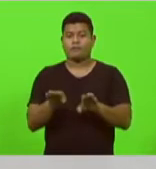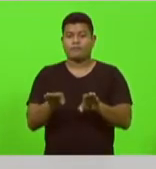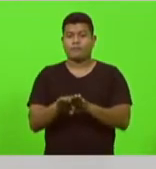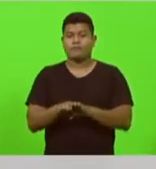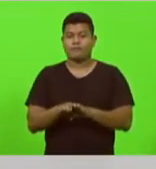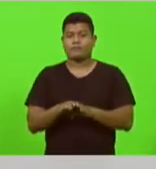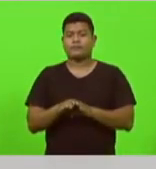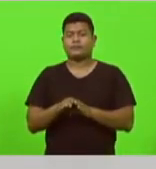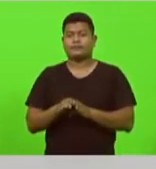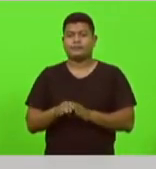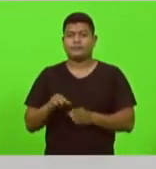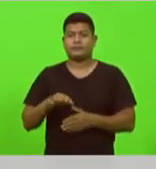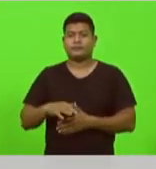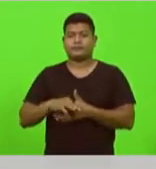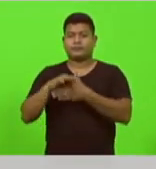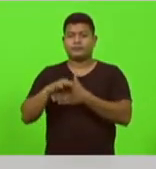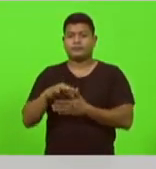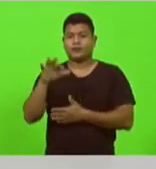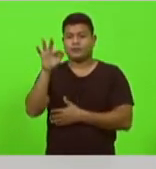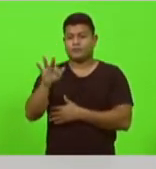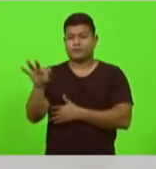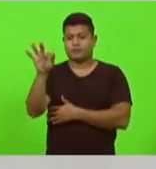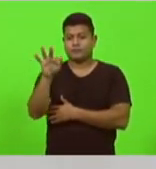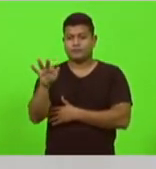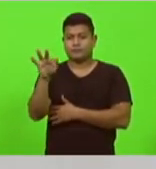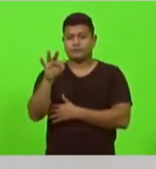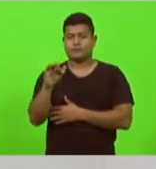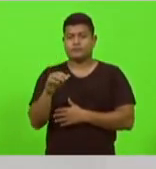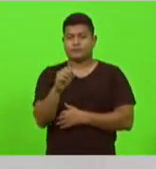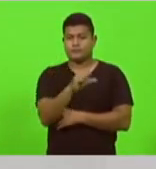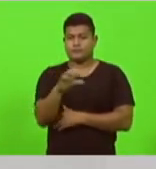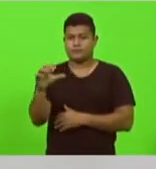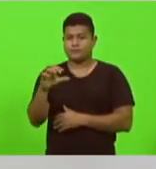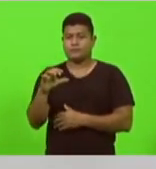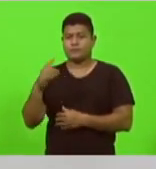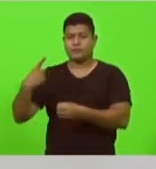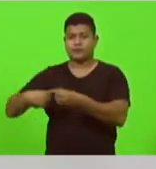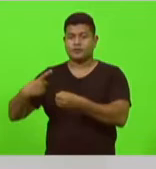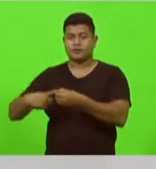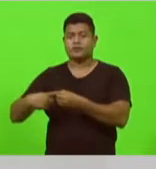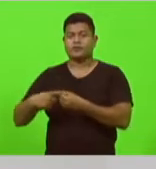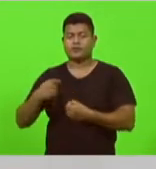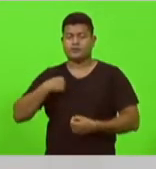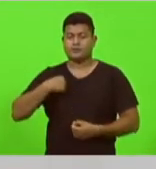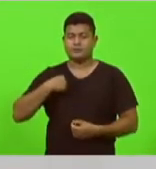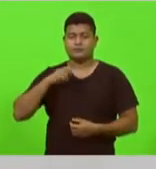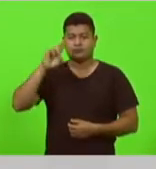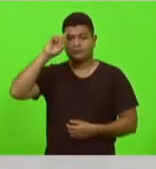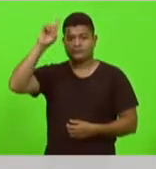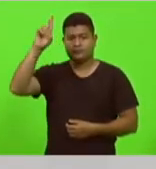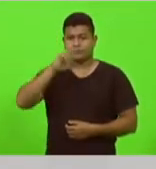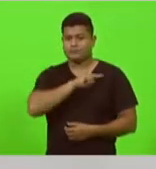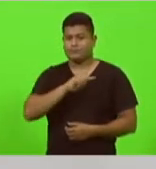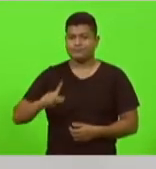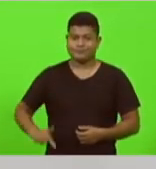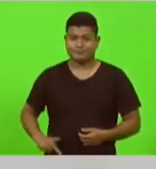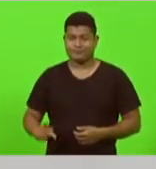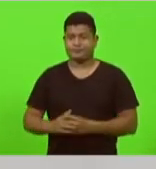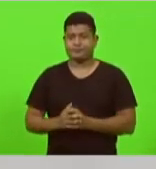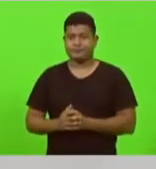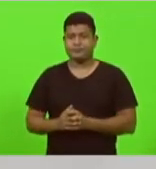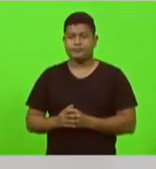Federação Catarinense do Município, no ano de 2013, como presidente. Durante a nossa gestão no